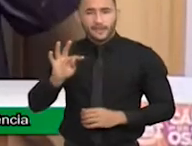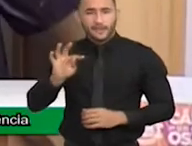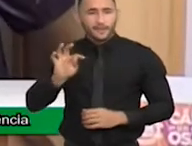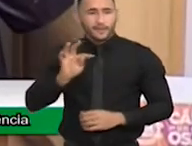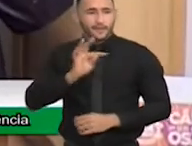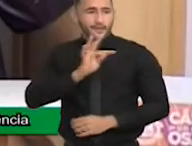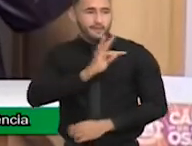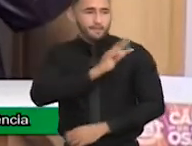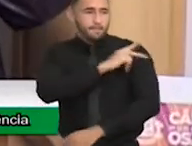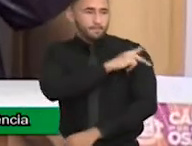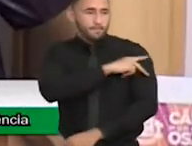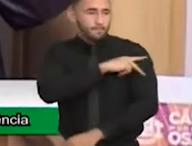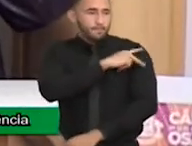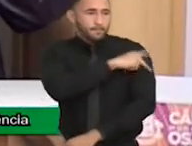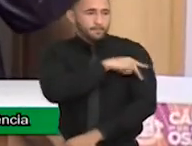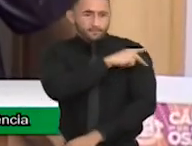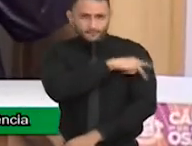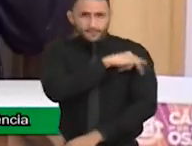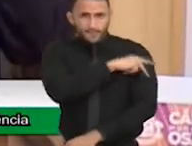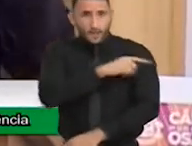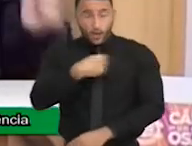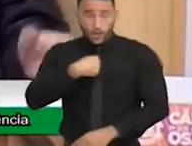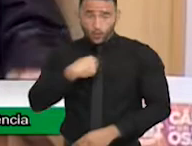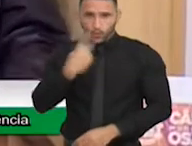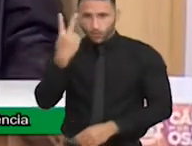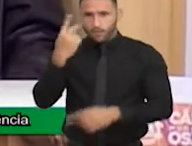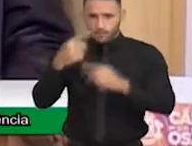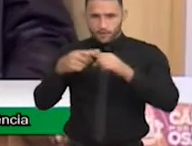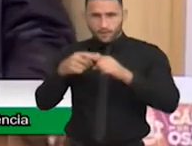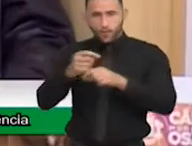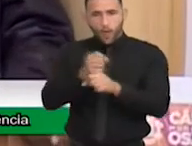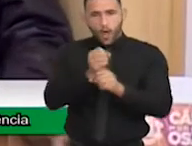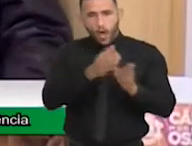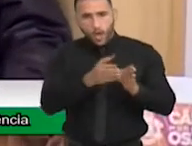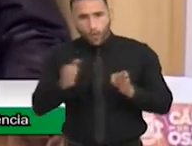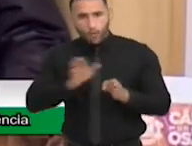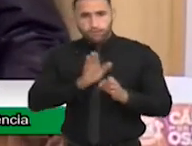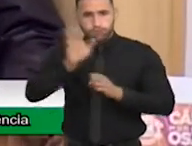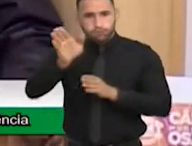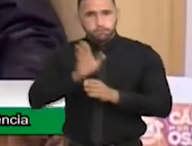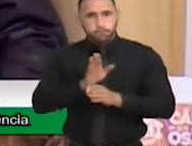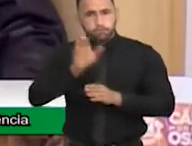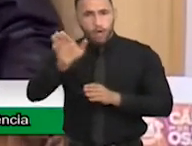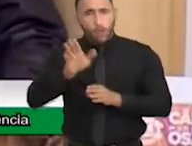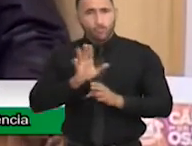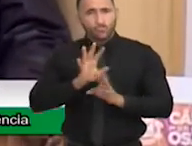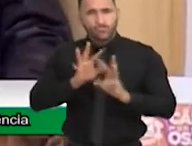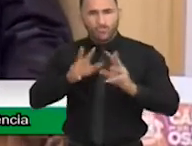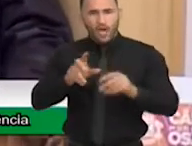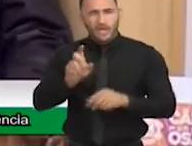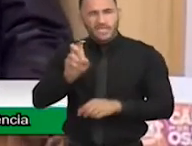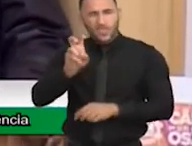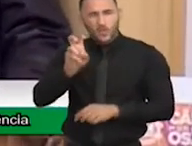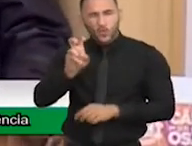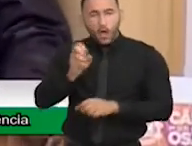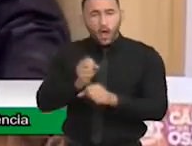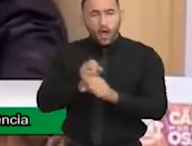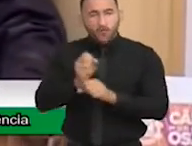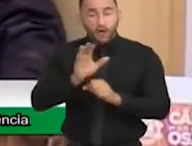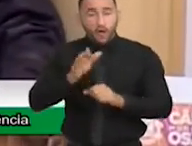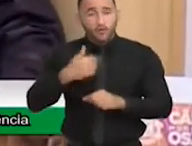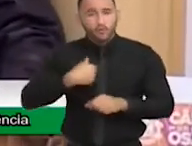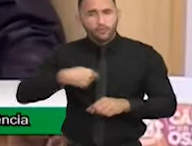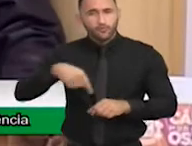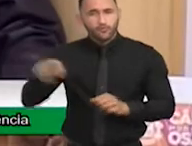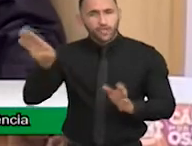A minha esposa é teresinense, e eu vou para lá duas vezes ao ano. Eu fui casar lá há cerca de uns cinco anos. Quando eu cheguei em Teresina, eu